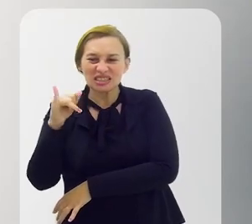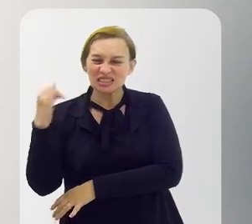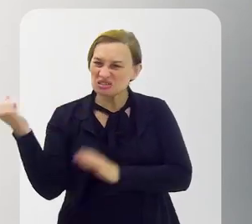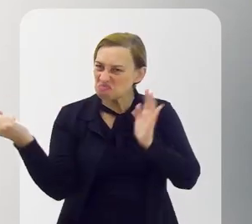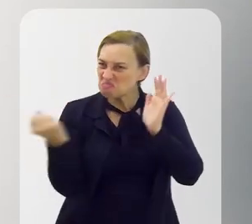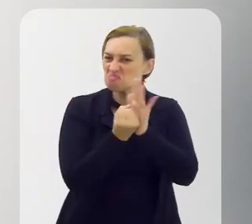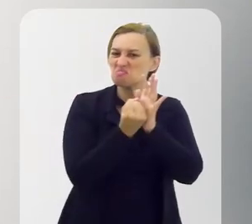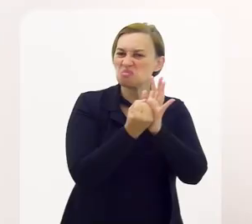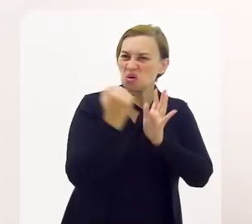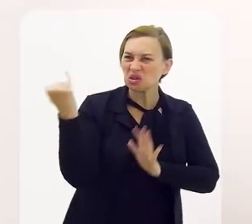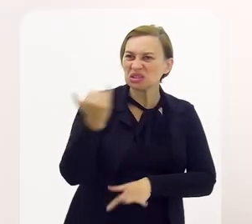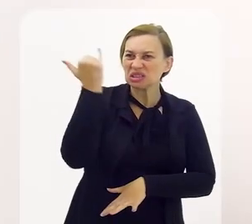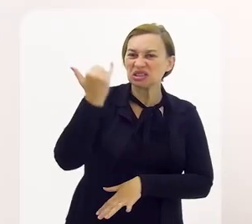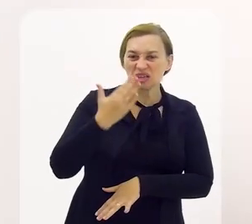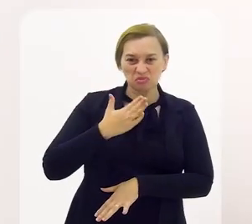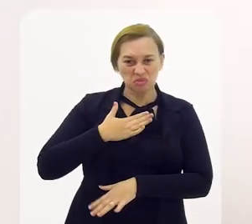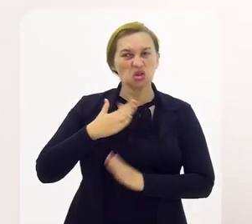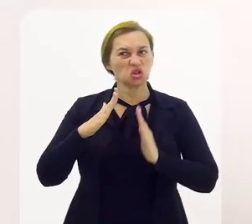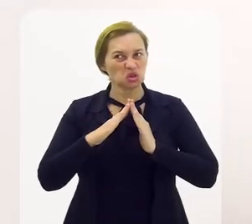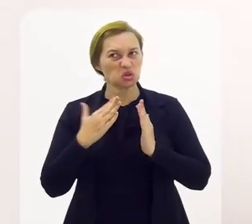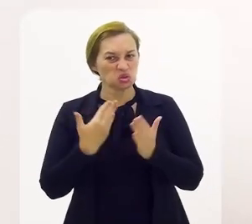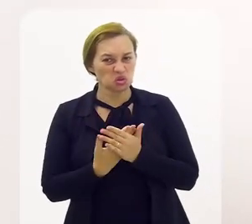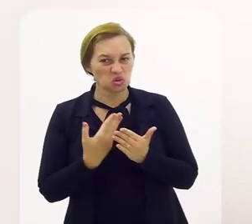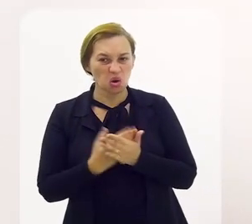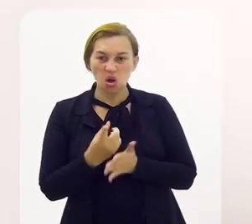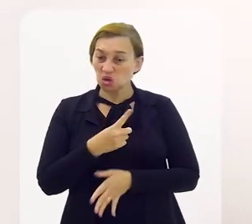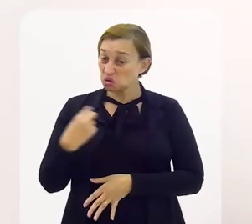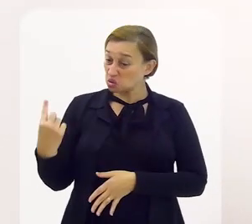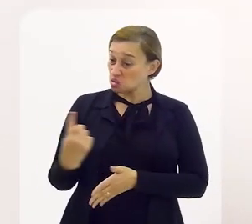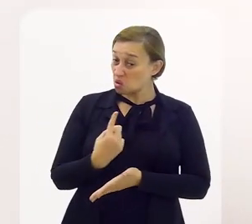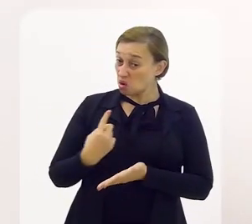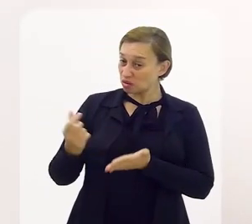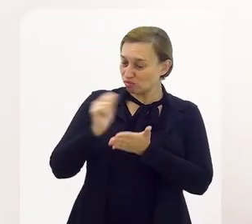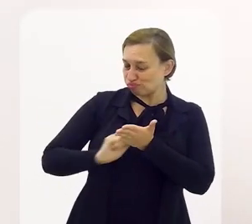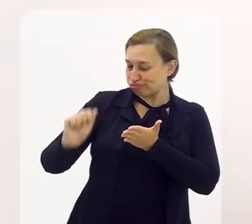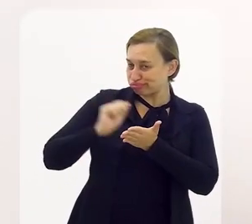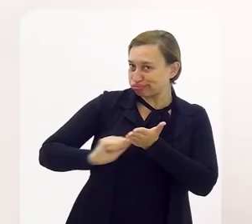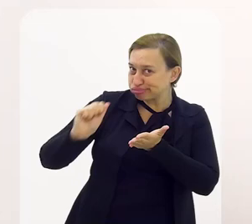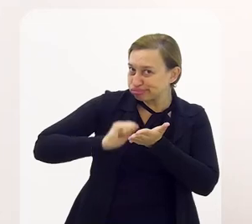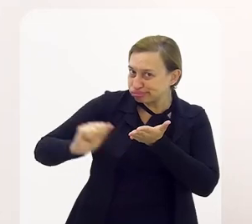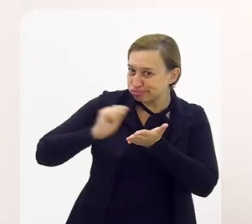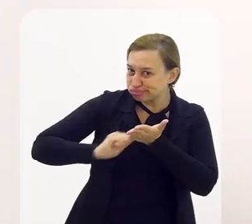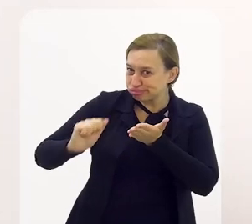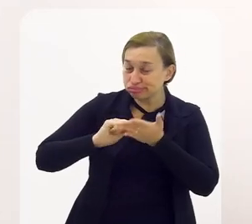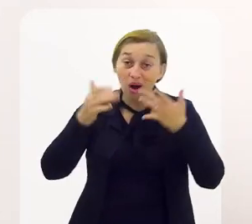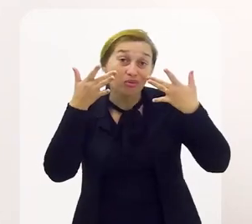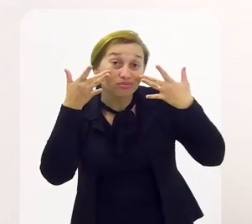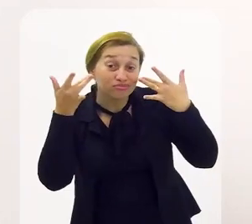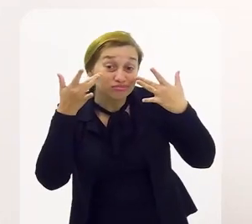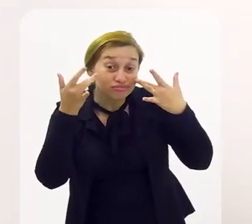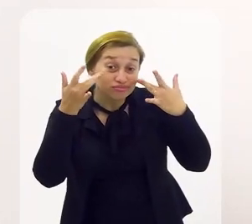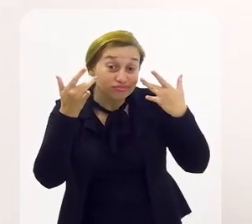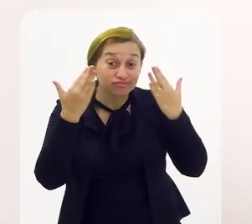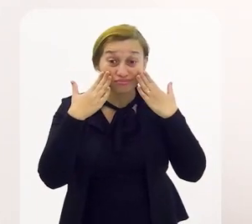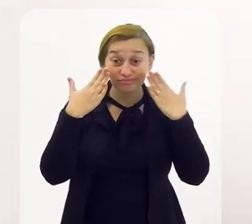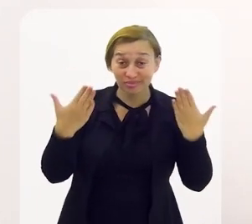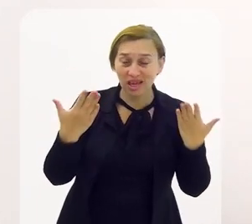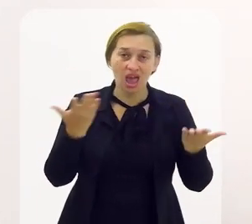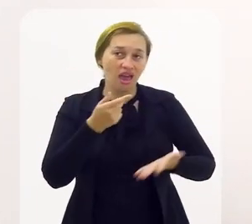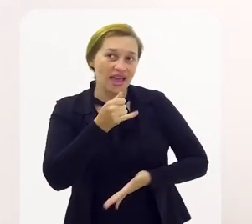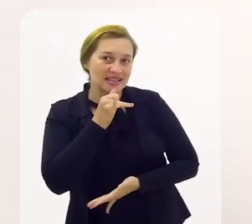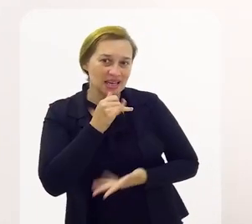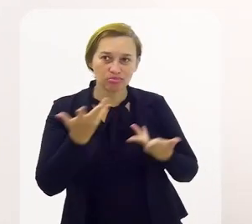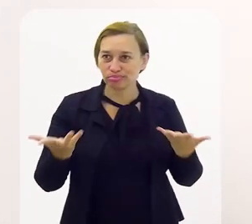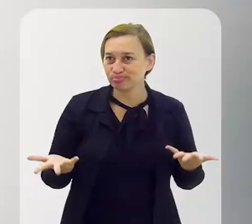importantes Na minha escola Éramos nós que escrevíamos a peça que seria encenada